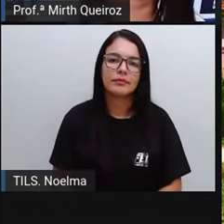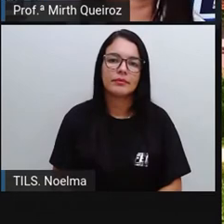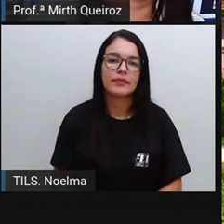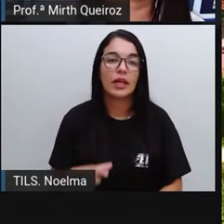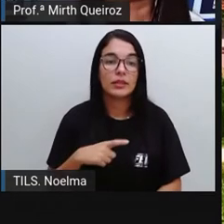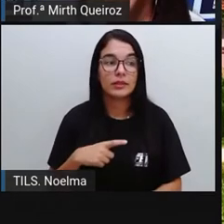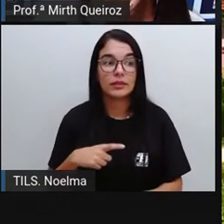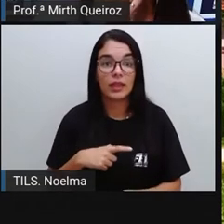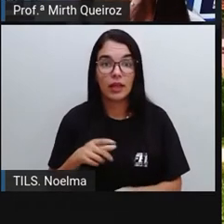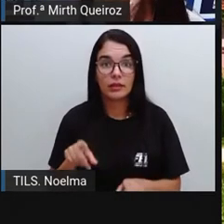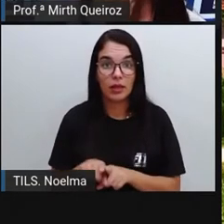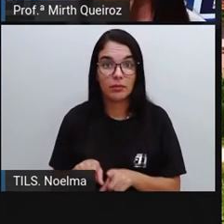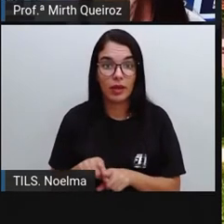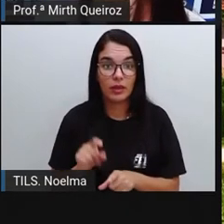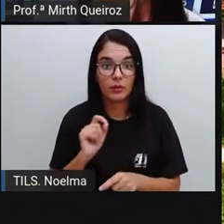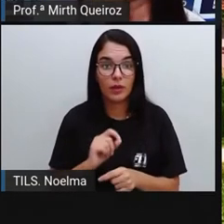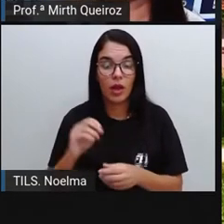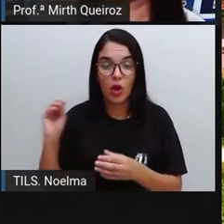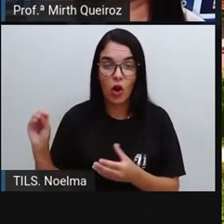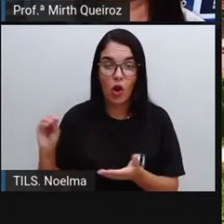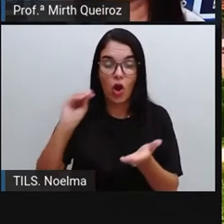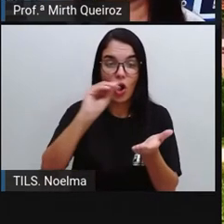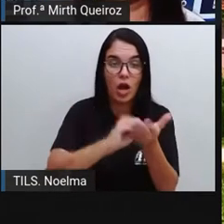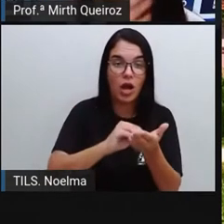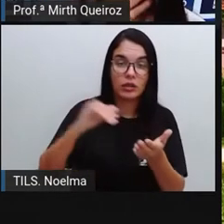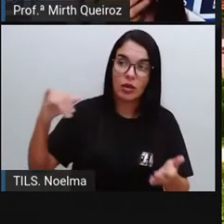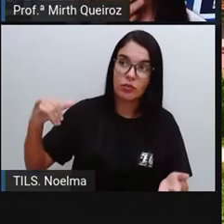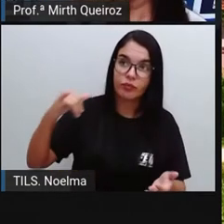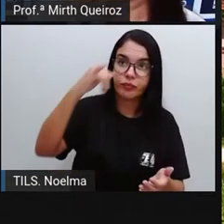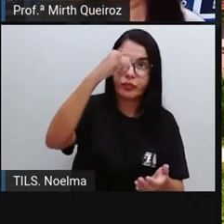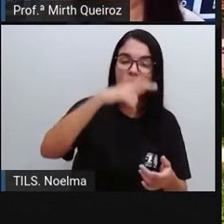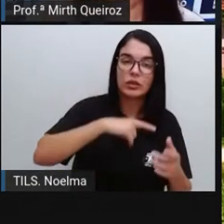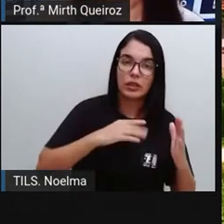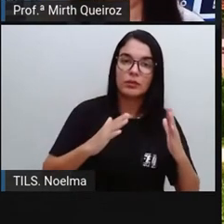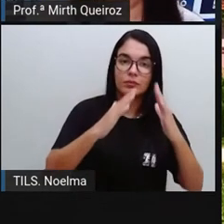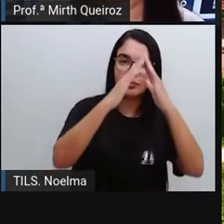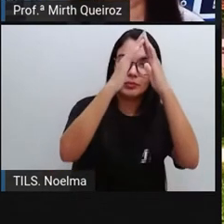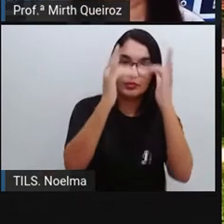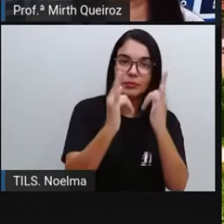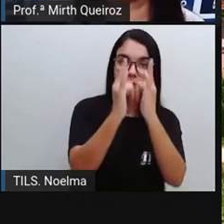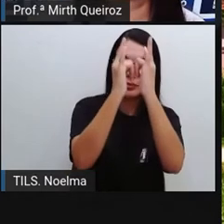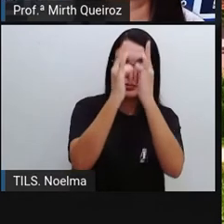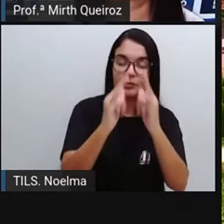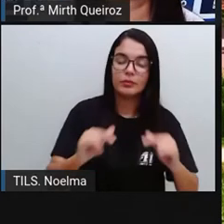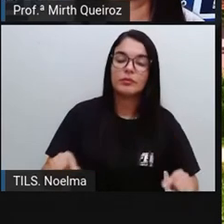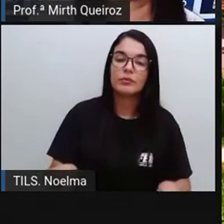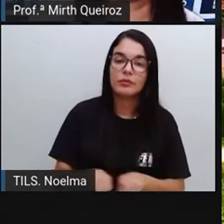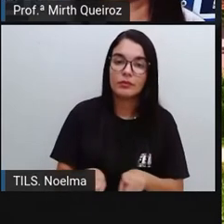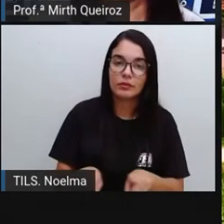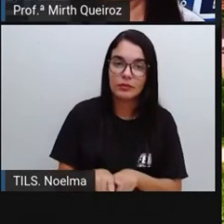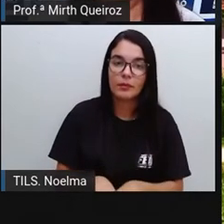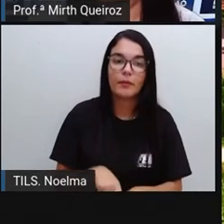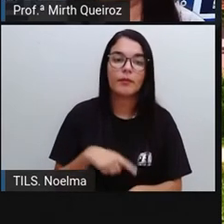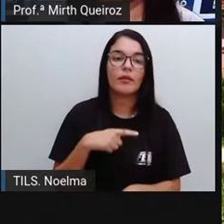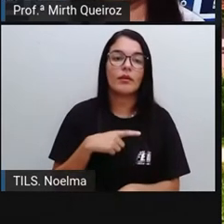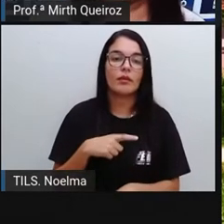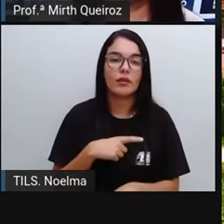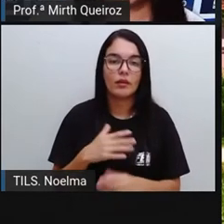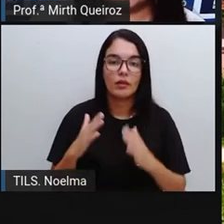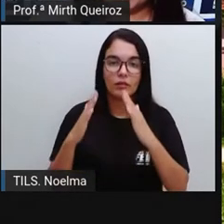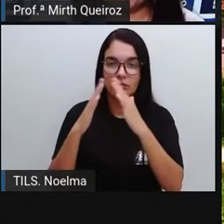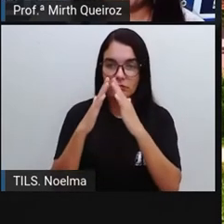estão colocadas em aeroportos, há esculturas de museus, esse tipo de obra de arte, escultura também para